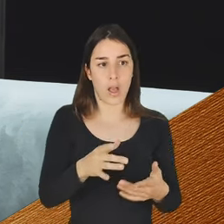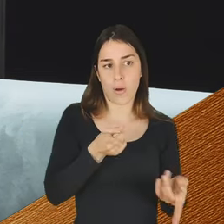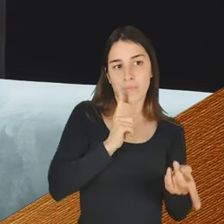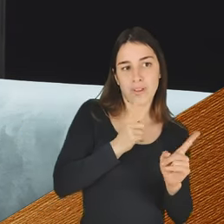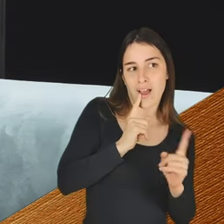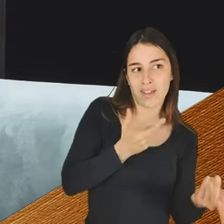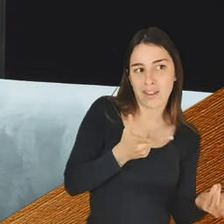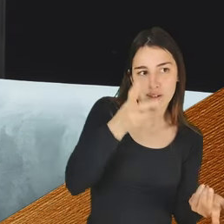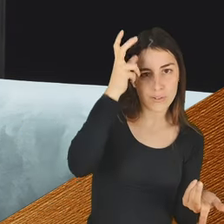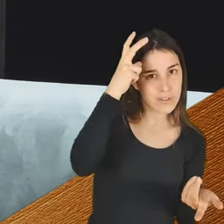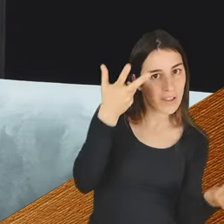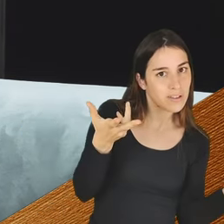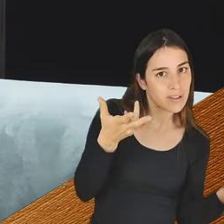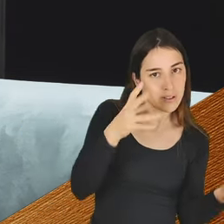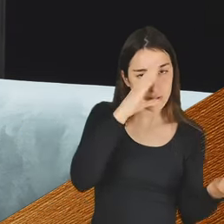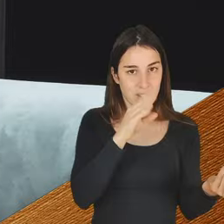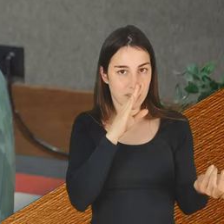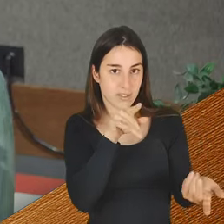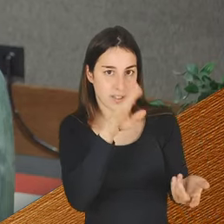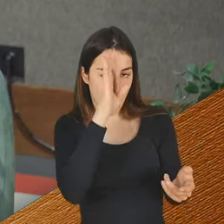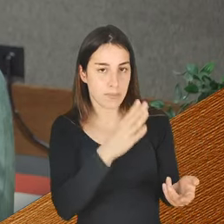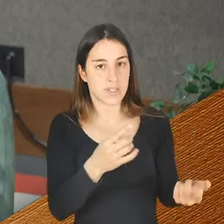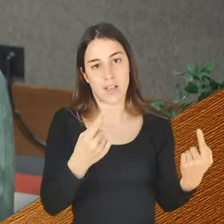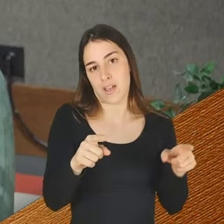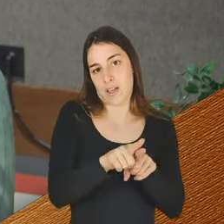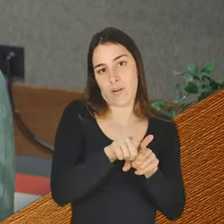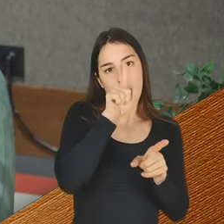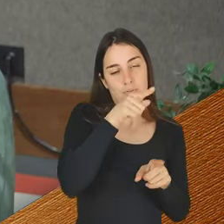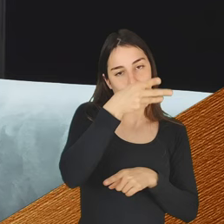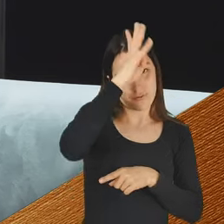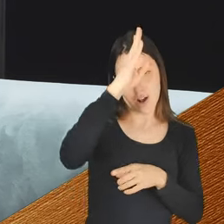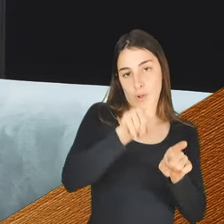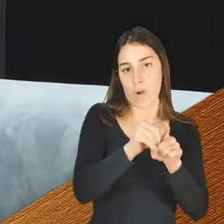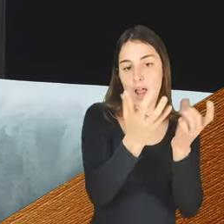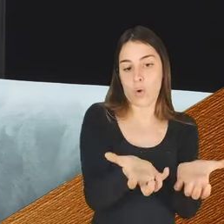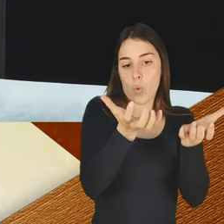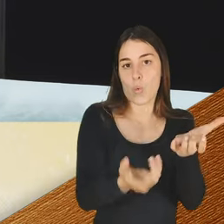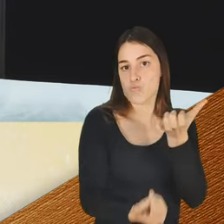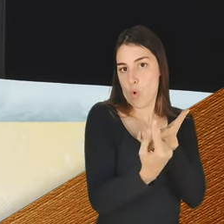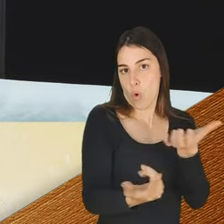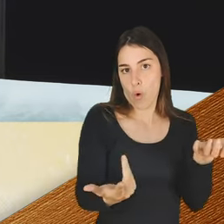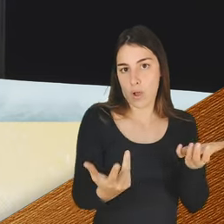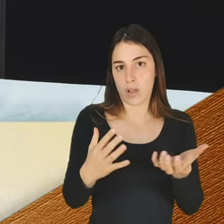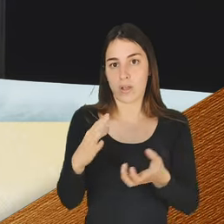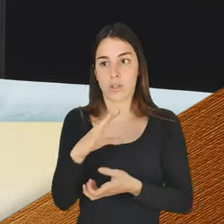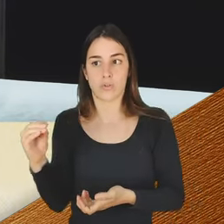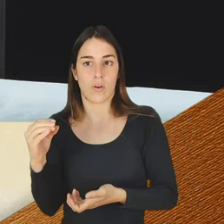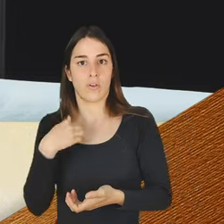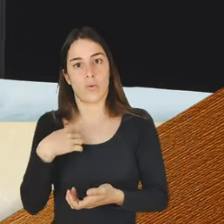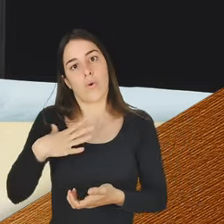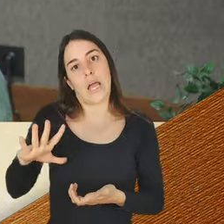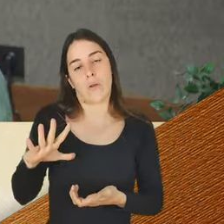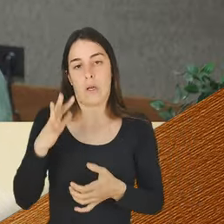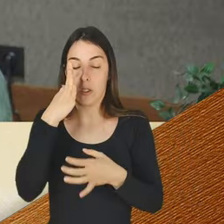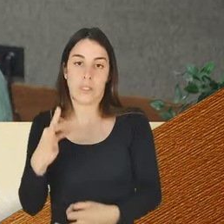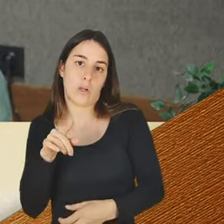Estás a perceber? É um frango com limão no cu. João. É um limão no cu. João, por favor. Eu quero acreditar que o seu sentido de humor é um pouco mais evoluído do que